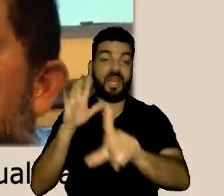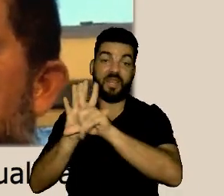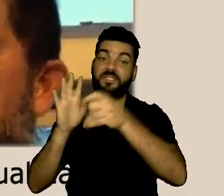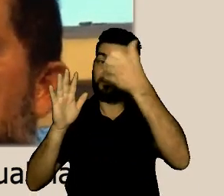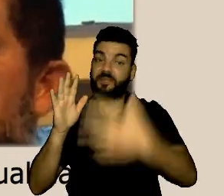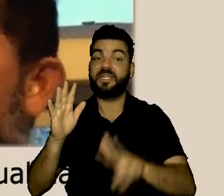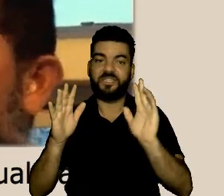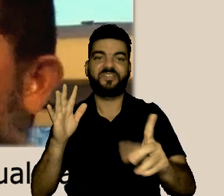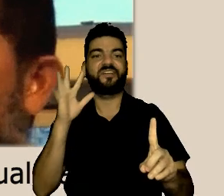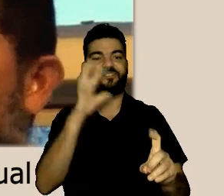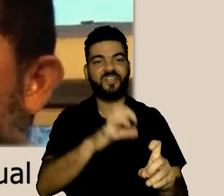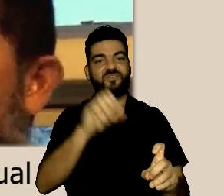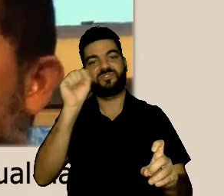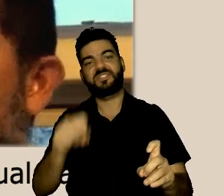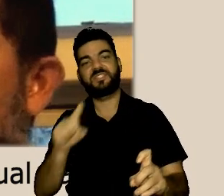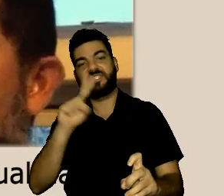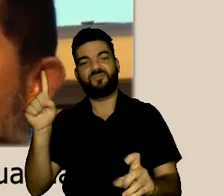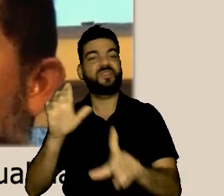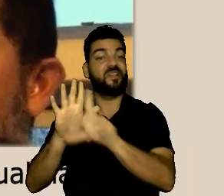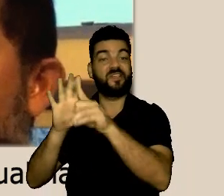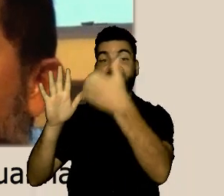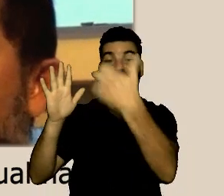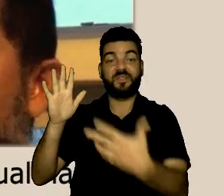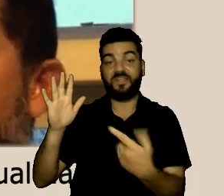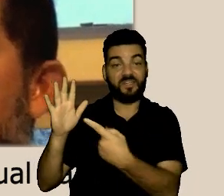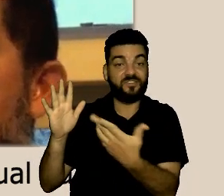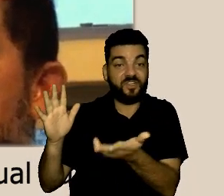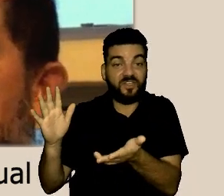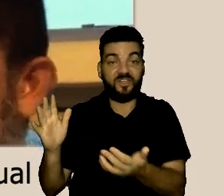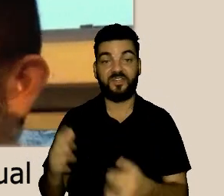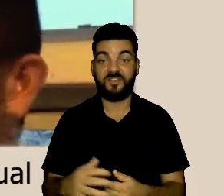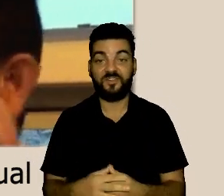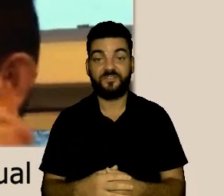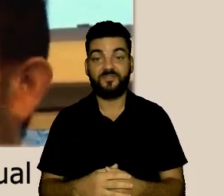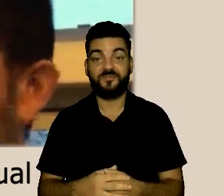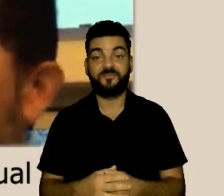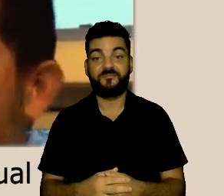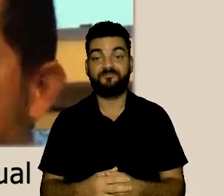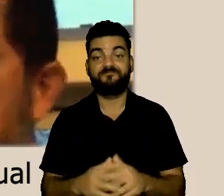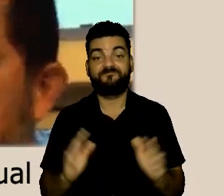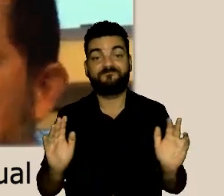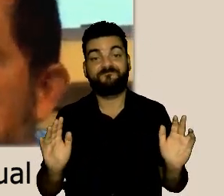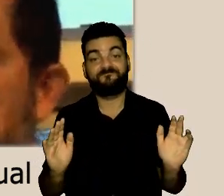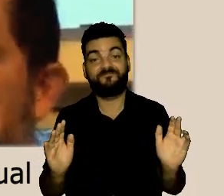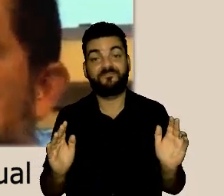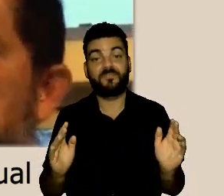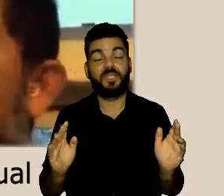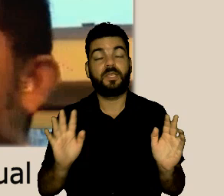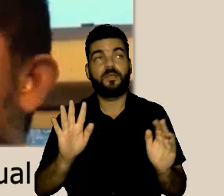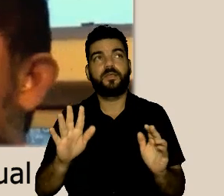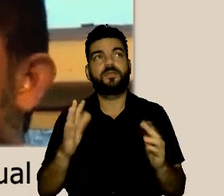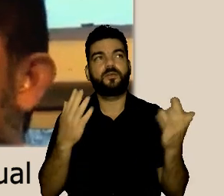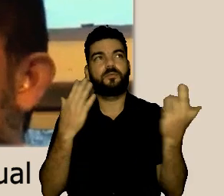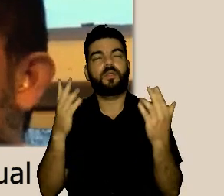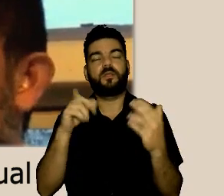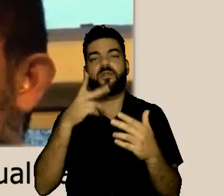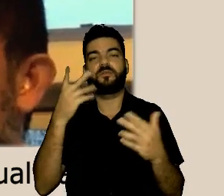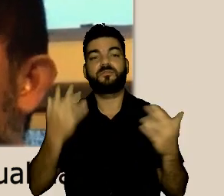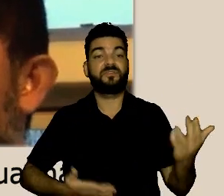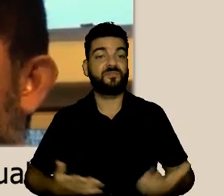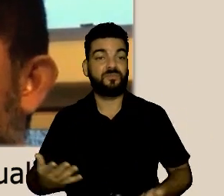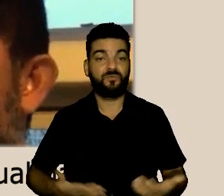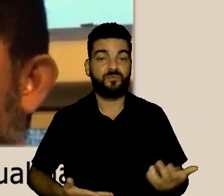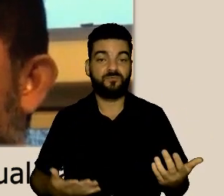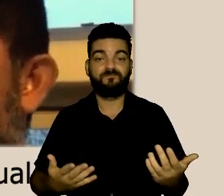não caracteriza porque a gente tem o que é assédio o que não é assédio e não vale agora discutir